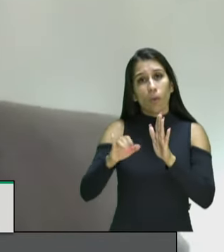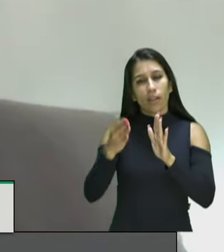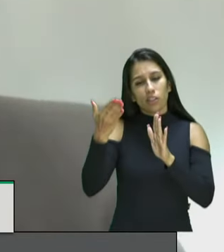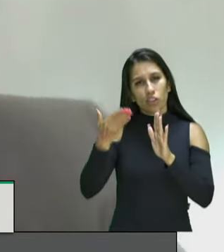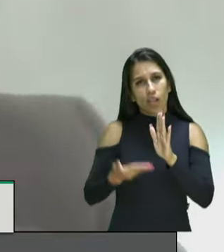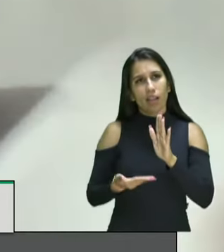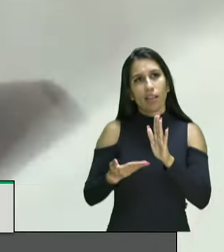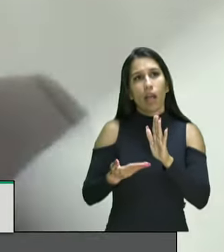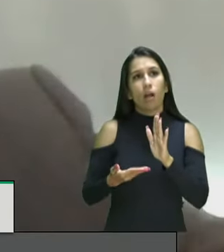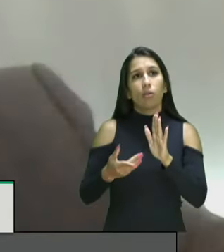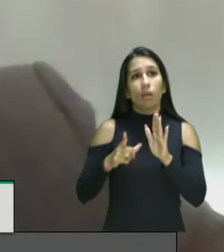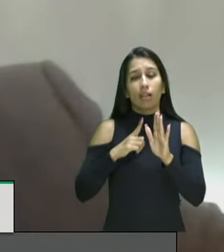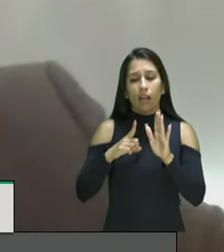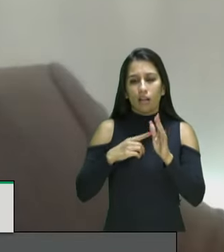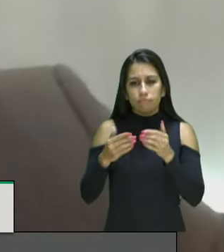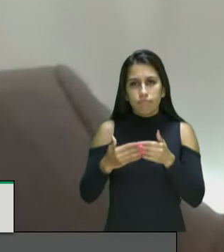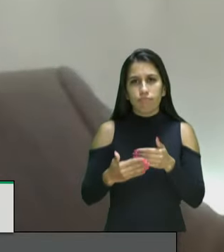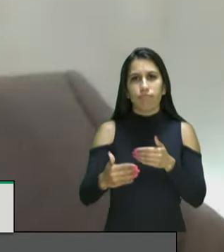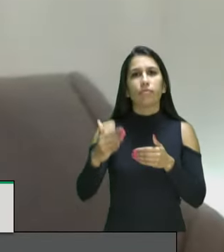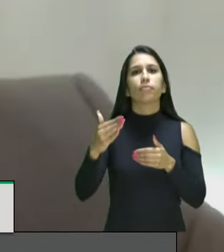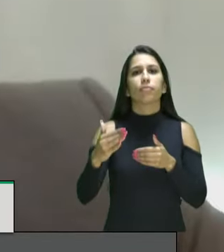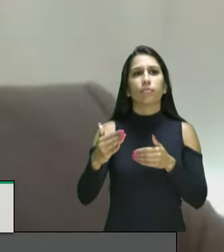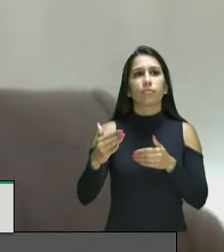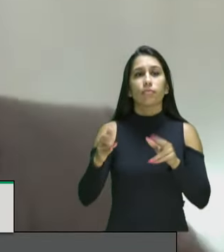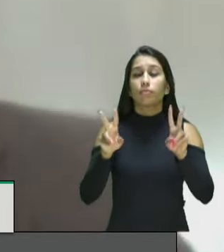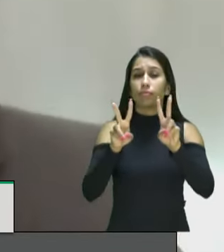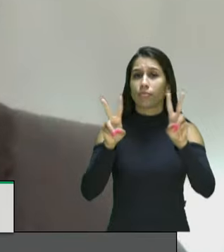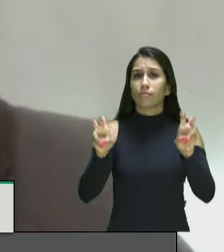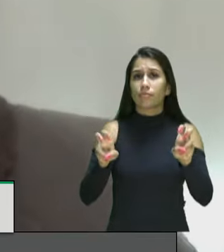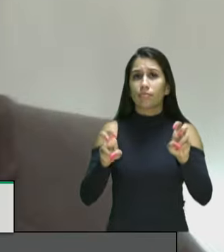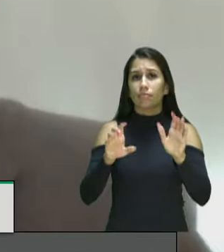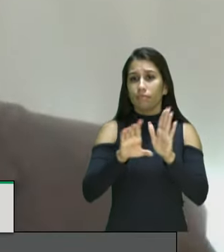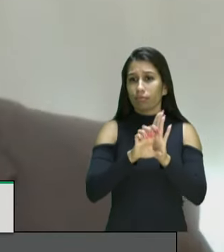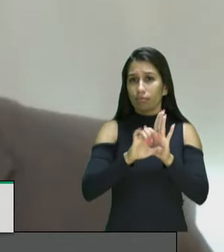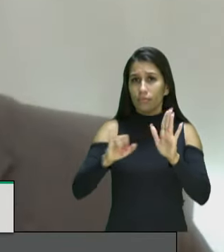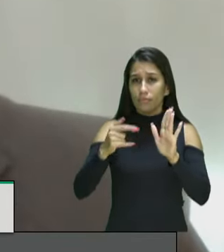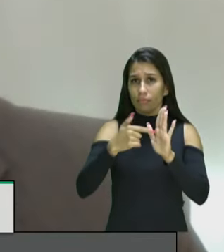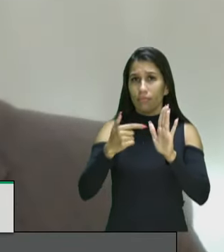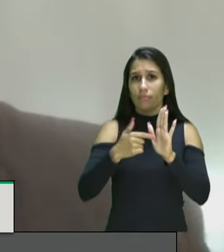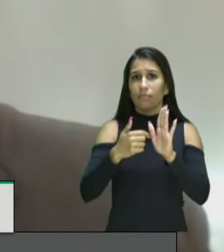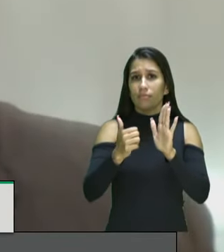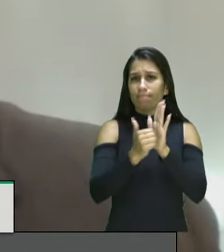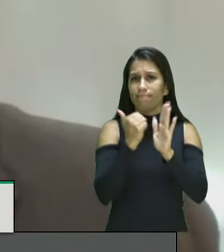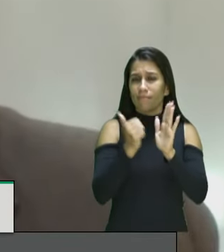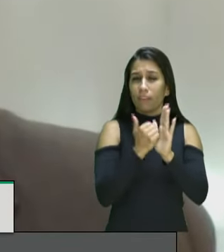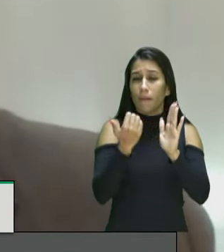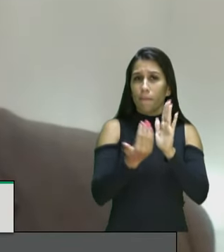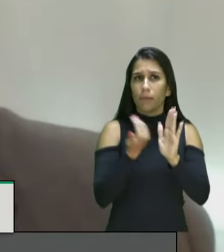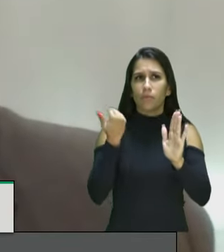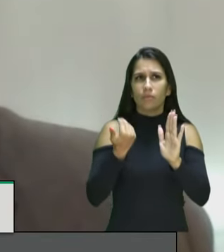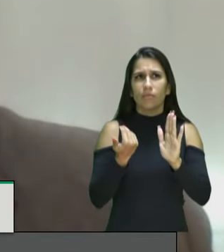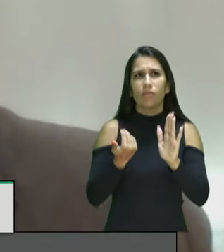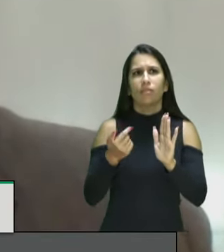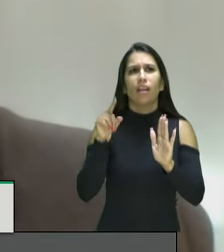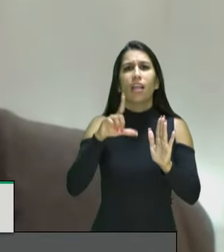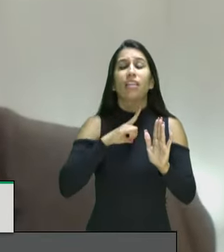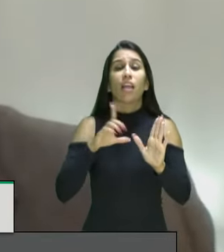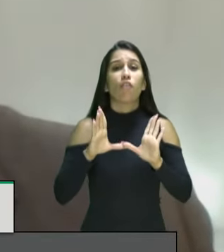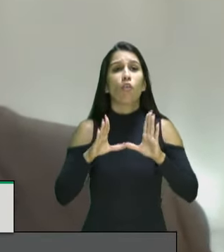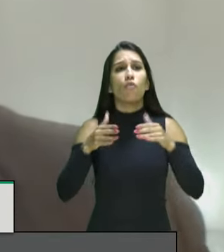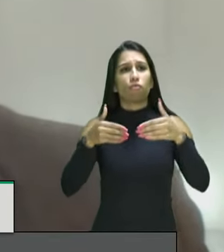e aí, através das restrições editais, também é uma outra forma. O Ministério da Economia extinguiu o Fórum